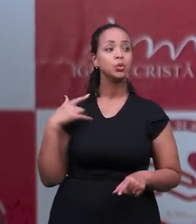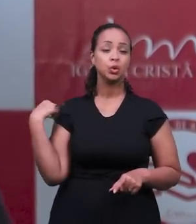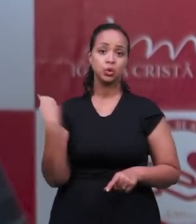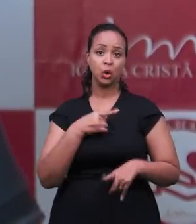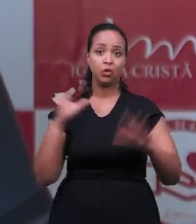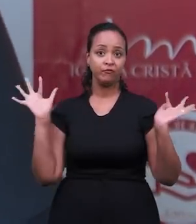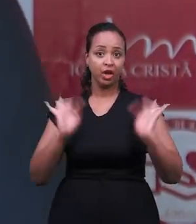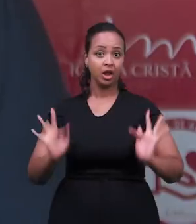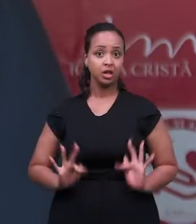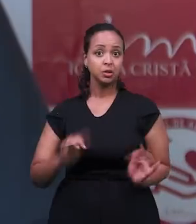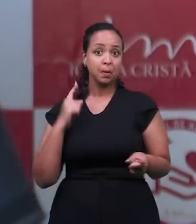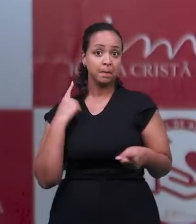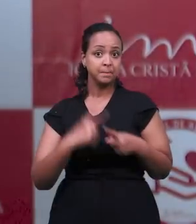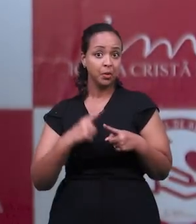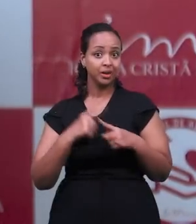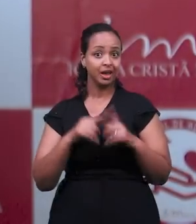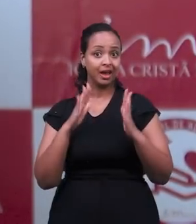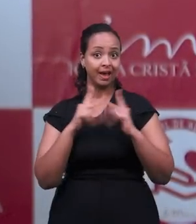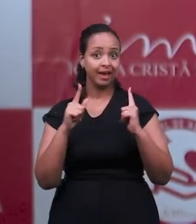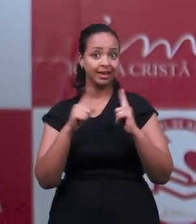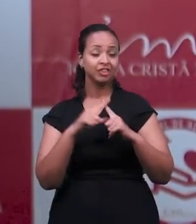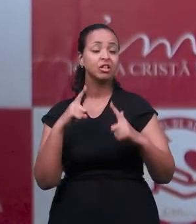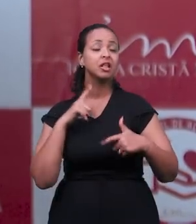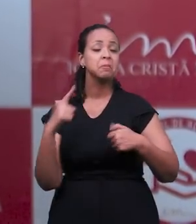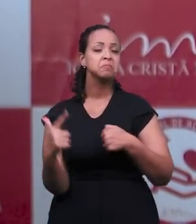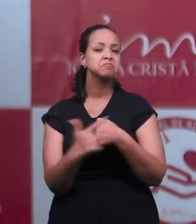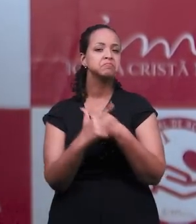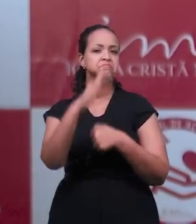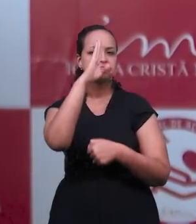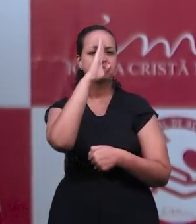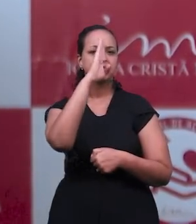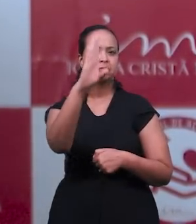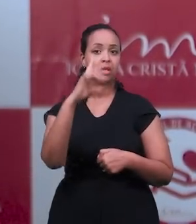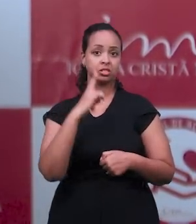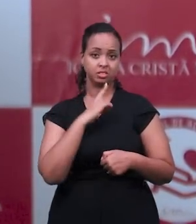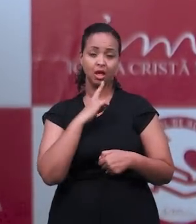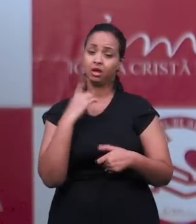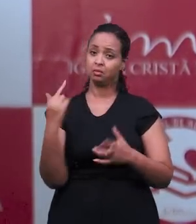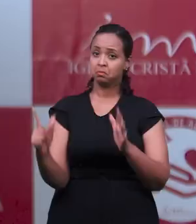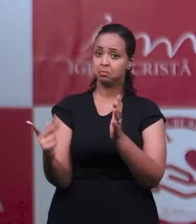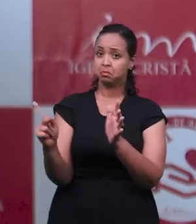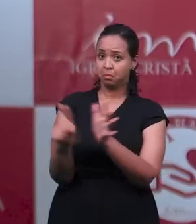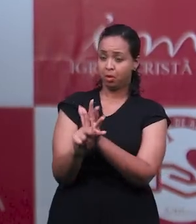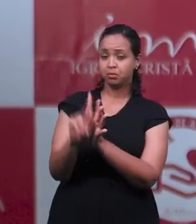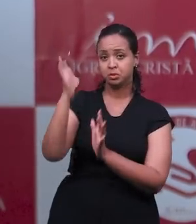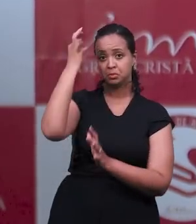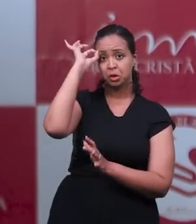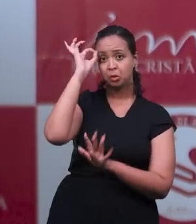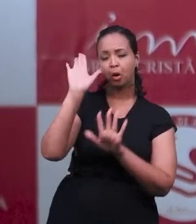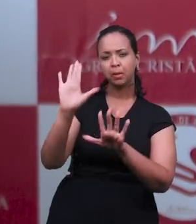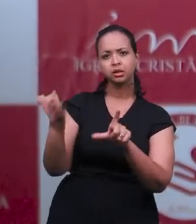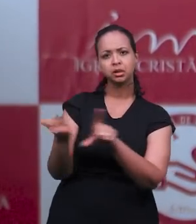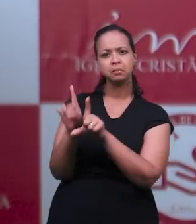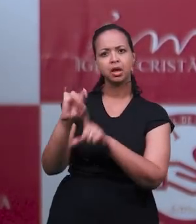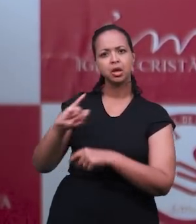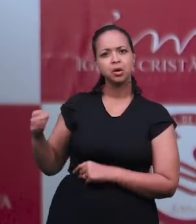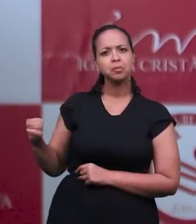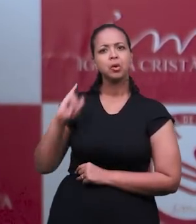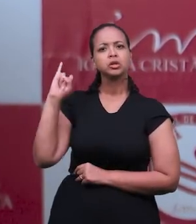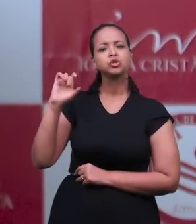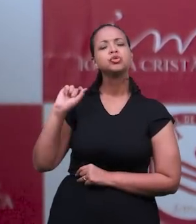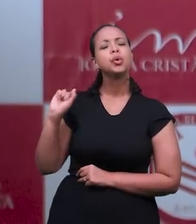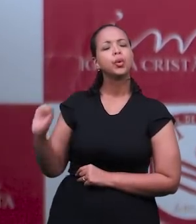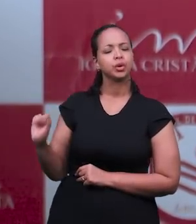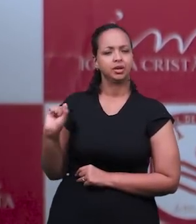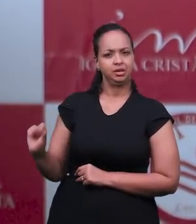alegra muito, porque a Igreja tem o papel principal, que é o alimento espiritual, mas tem um papel importante também,